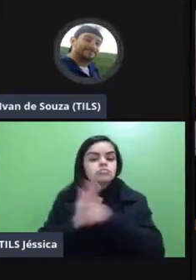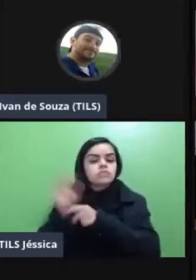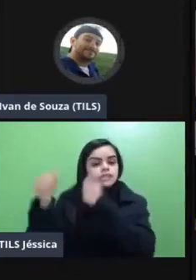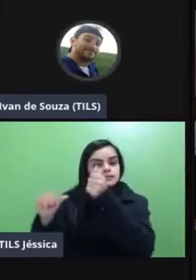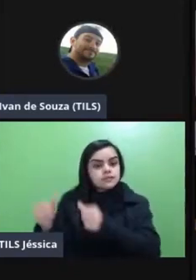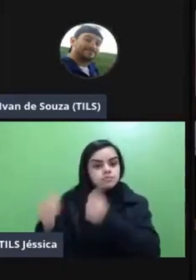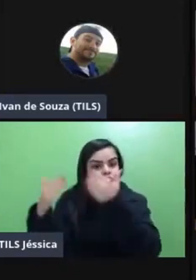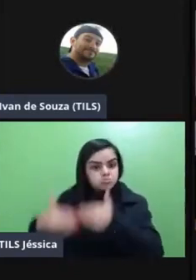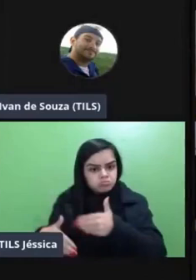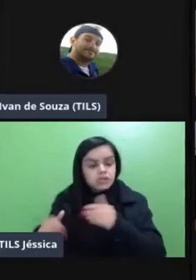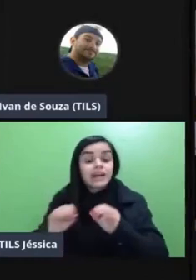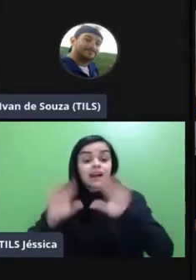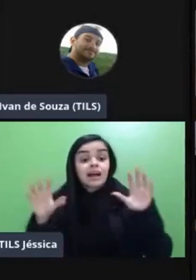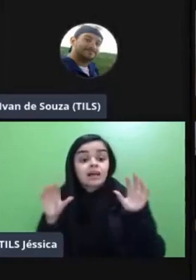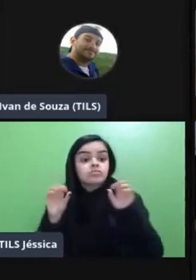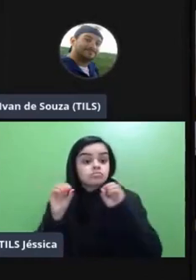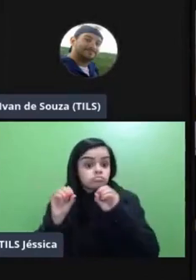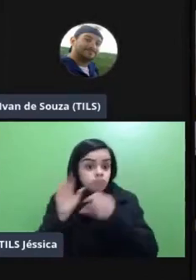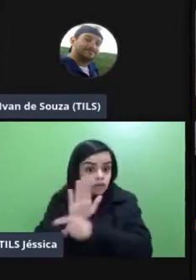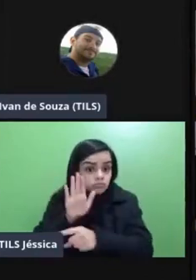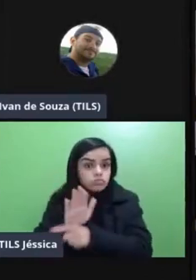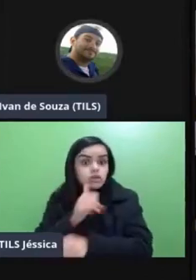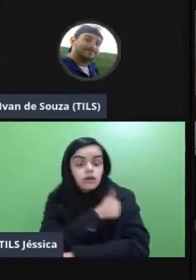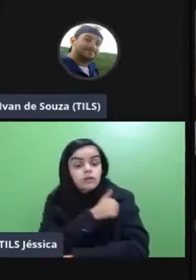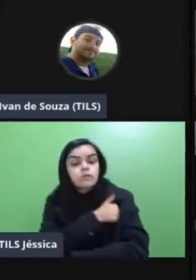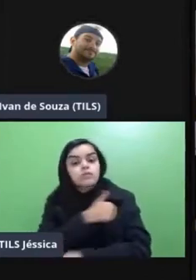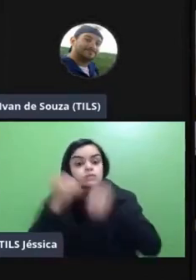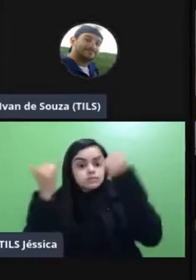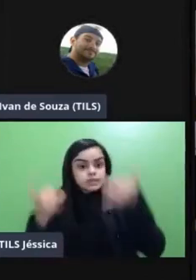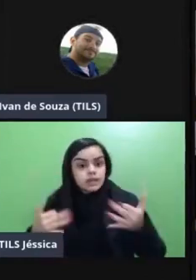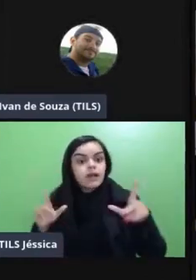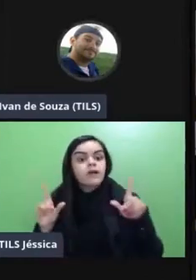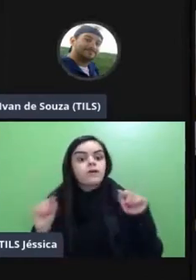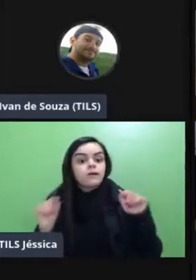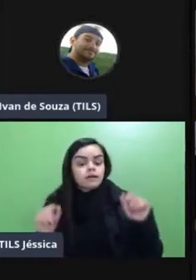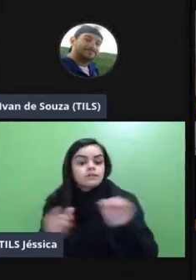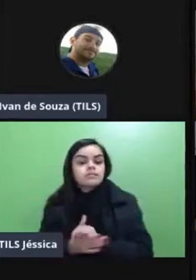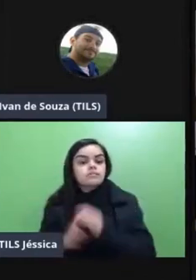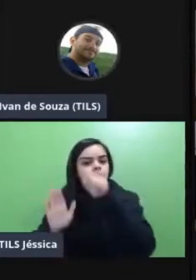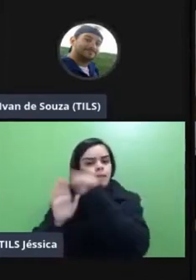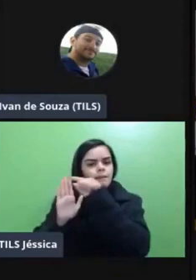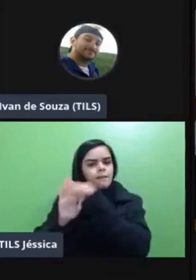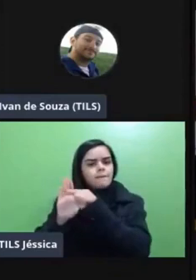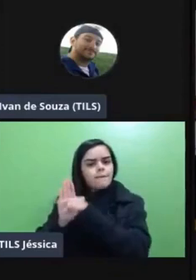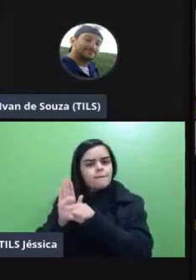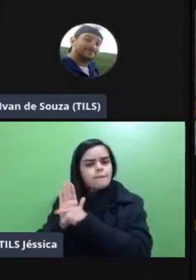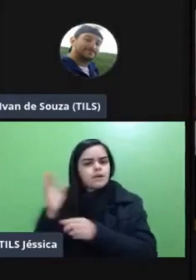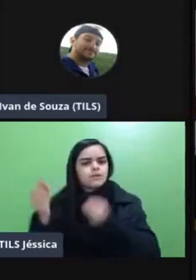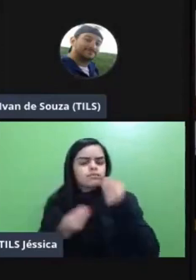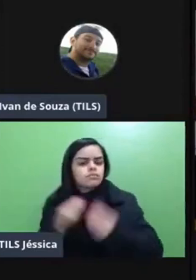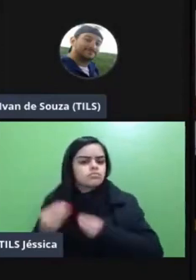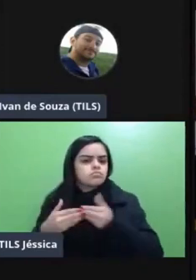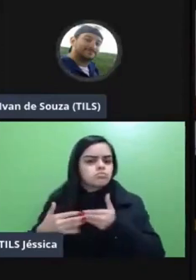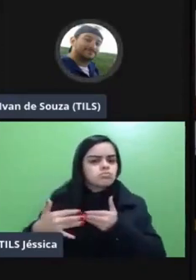claro ao estudante a estudante quais são os critérios né nesse meu percurso